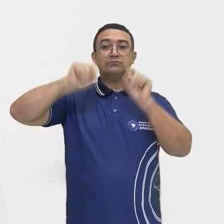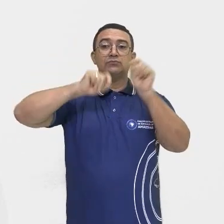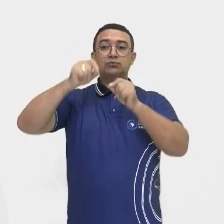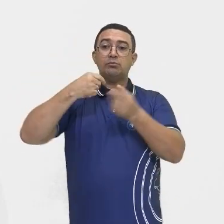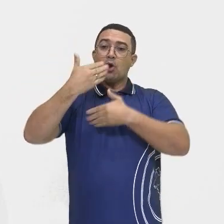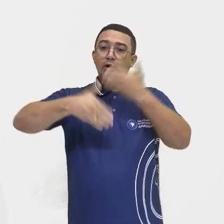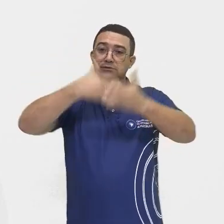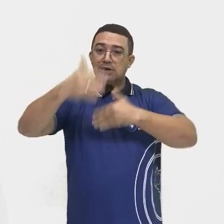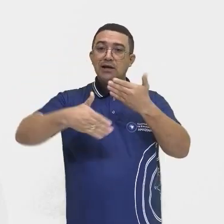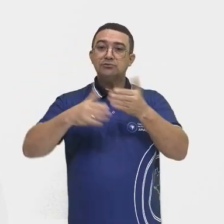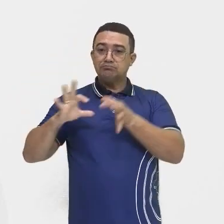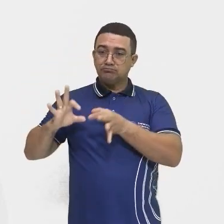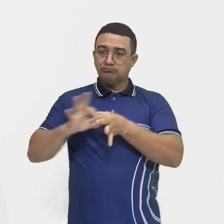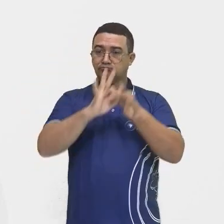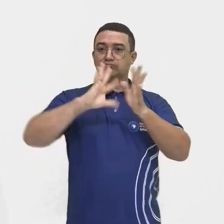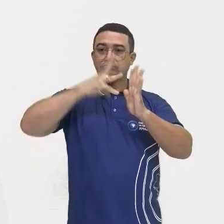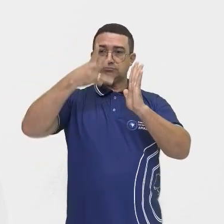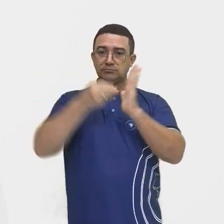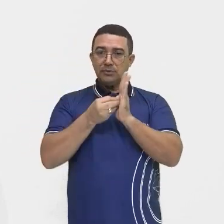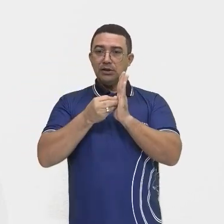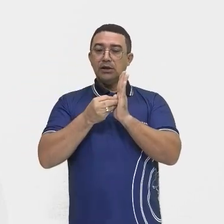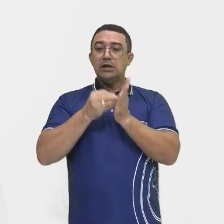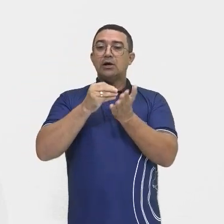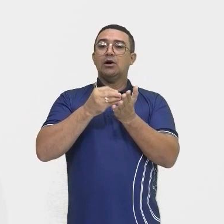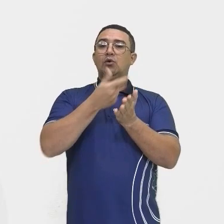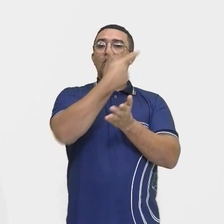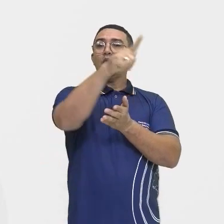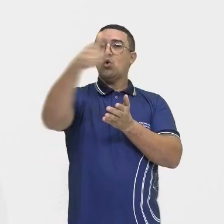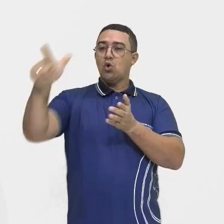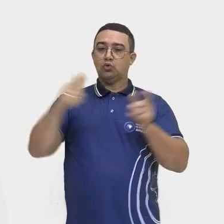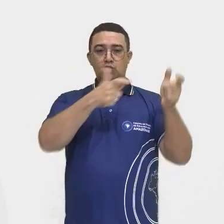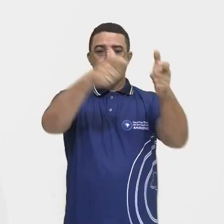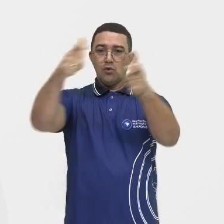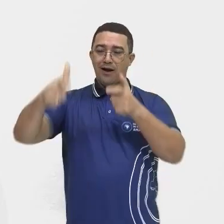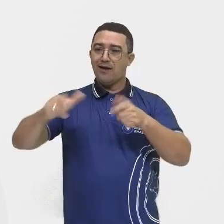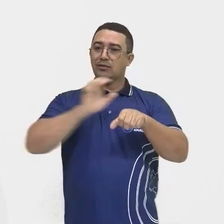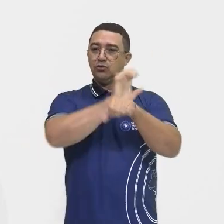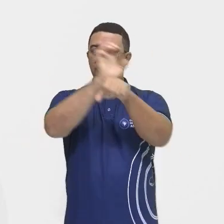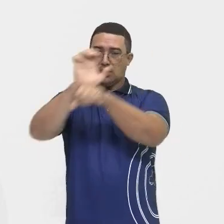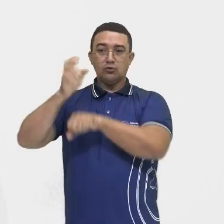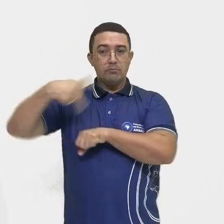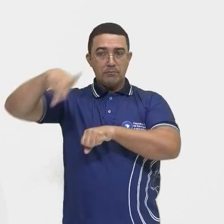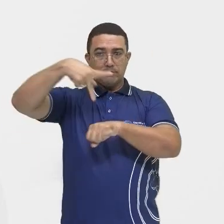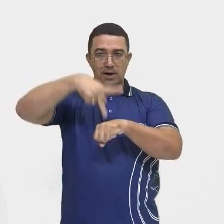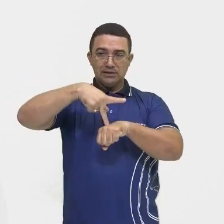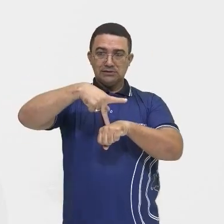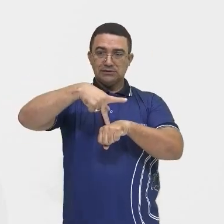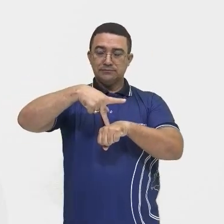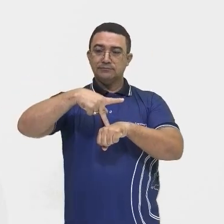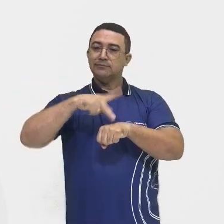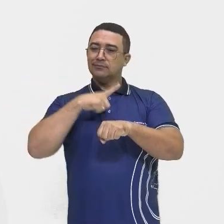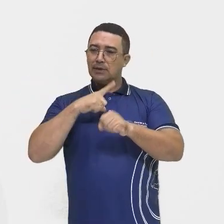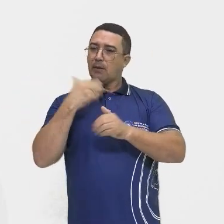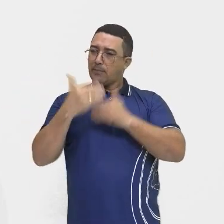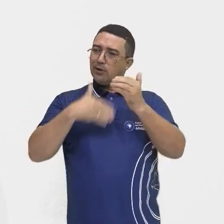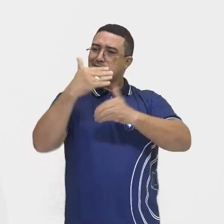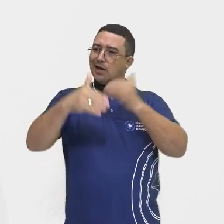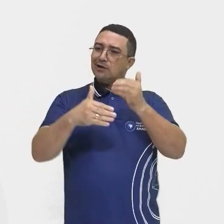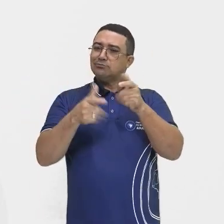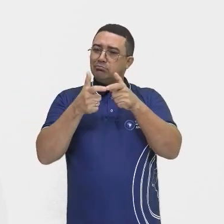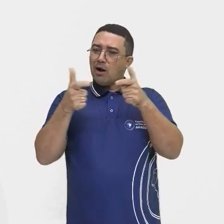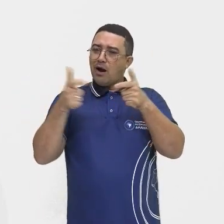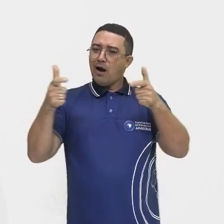Amazônia aos centros econômicos do país. Então, a gente tem aí esse processo de urbanização,